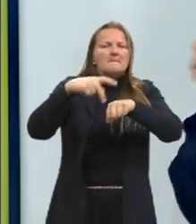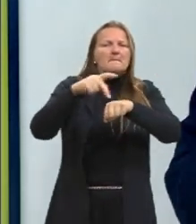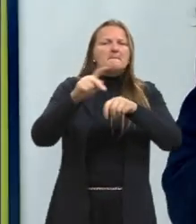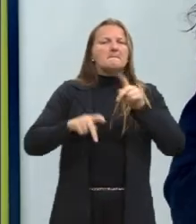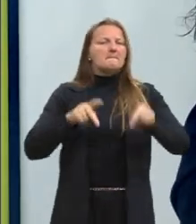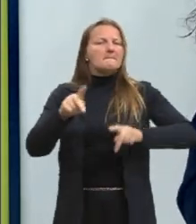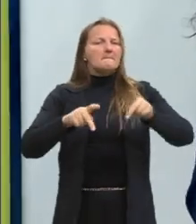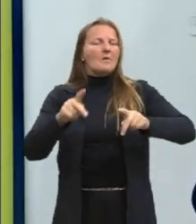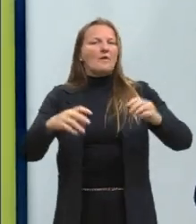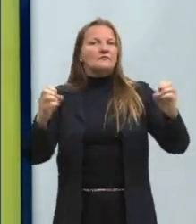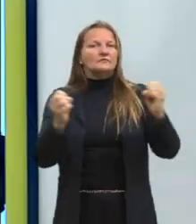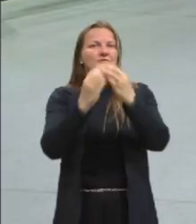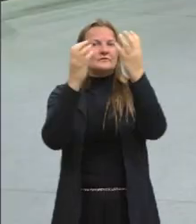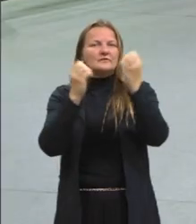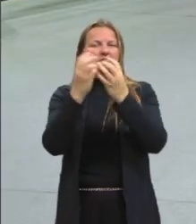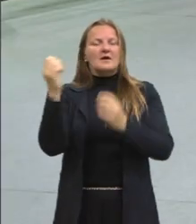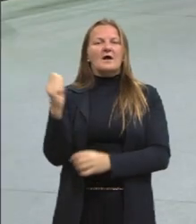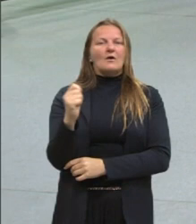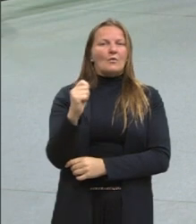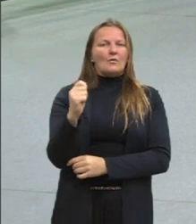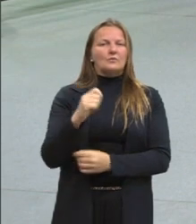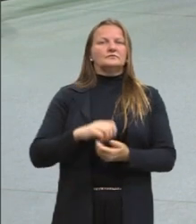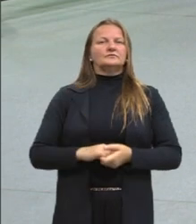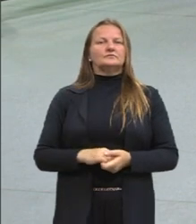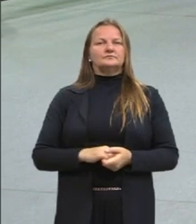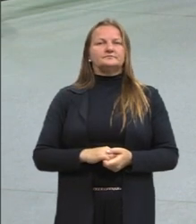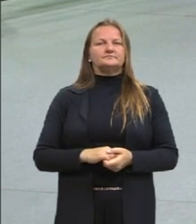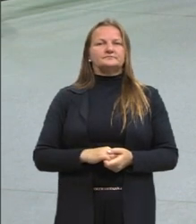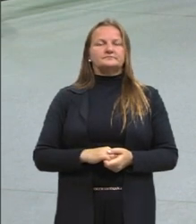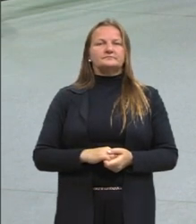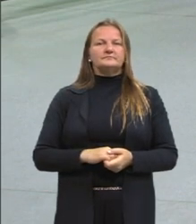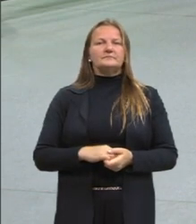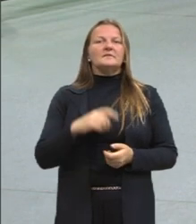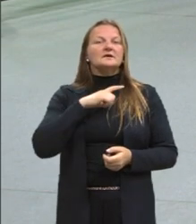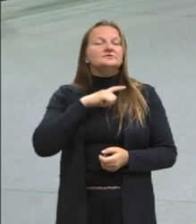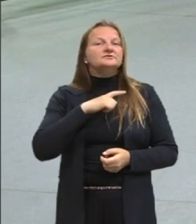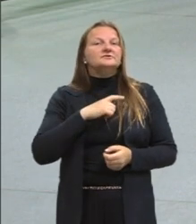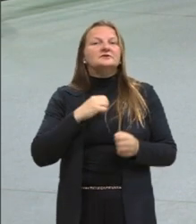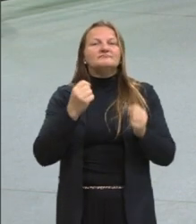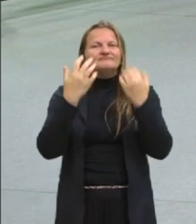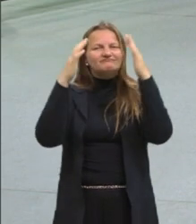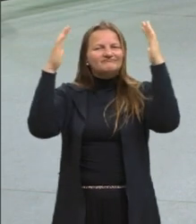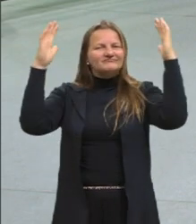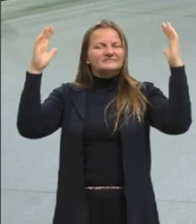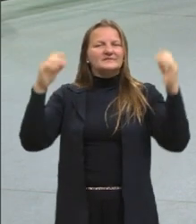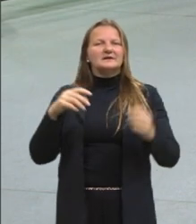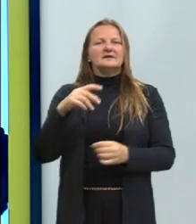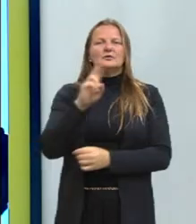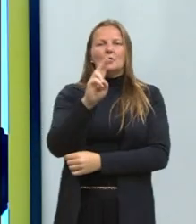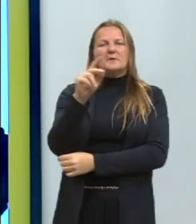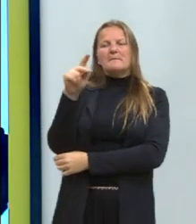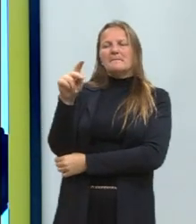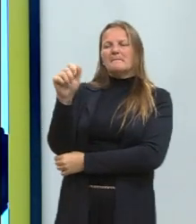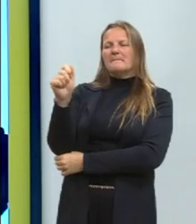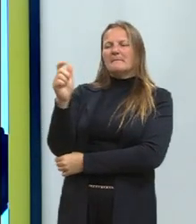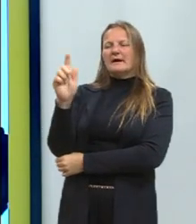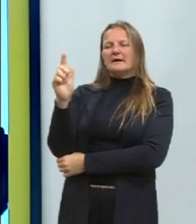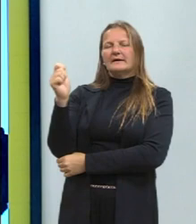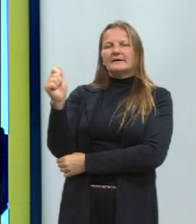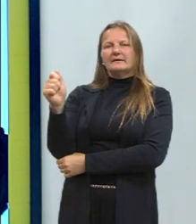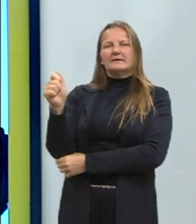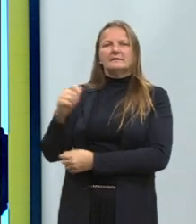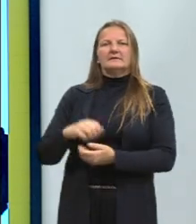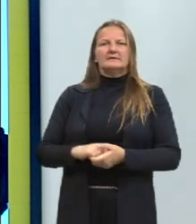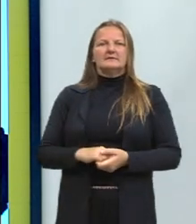acontecia durante o mês de agosto, o mês todo de celebridade, mas era uma celebridade pagã, uma celebração pagã.